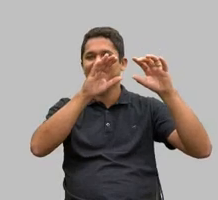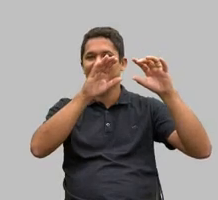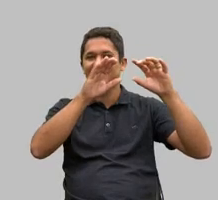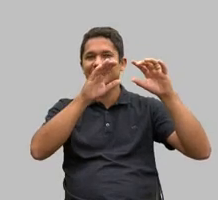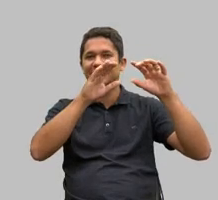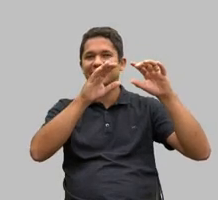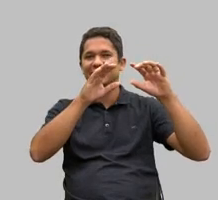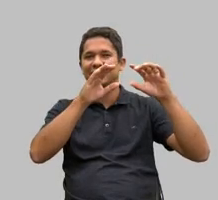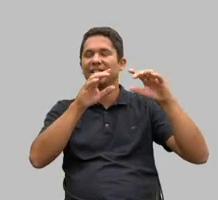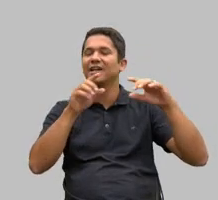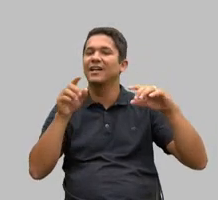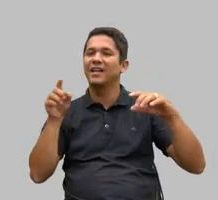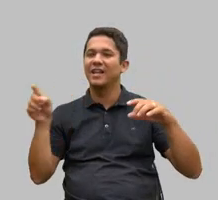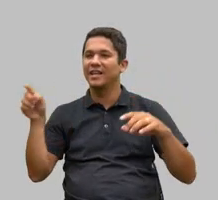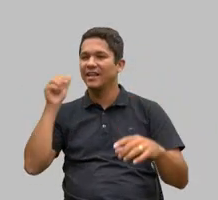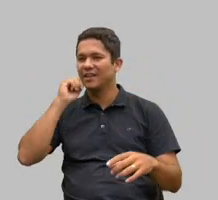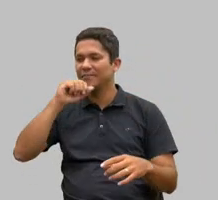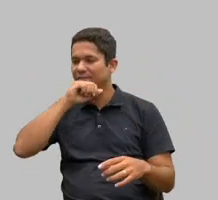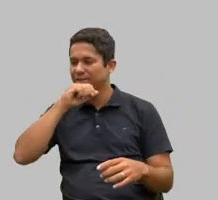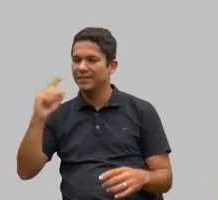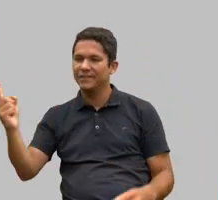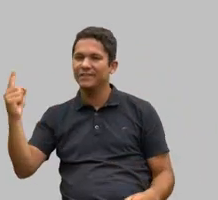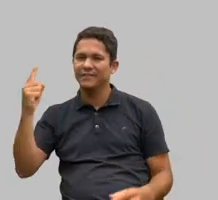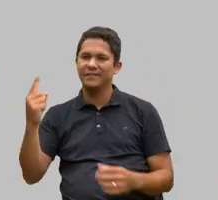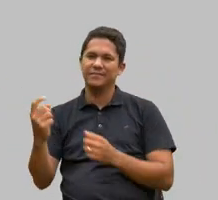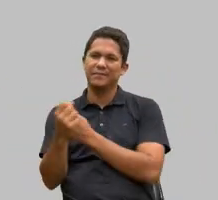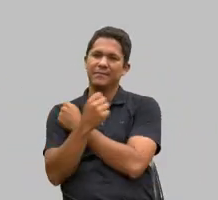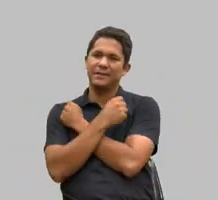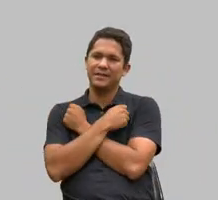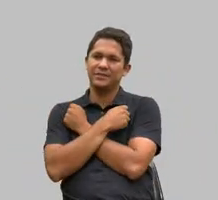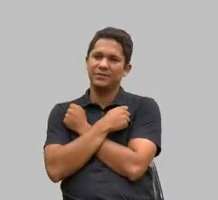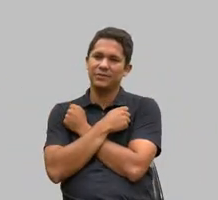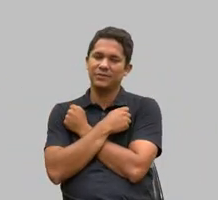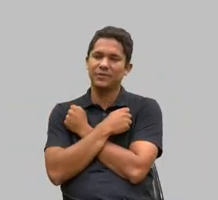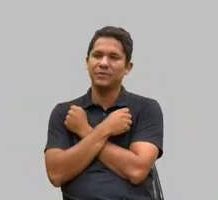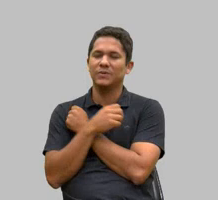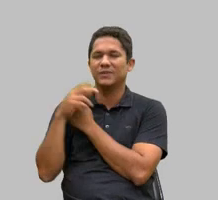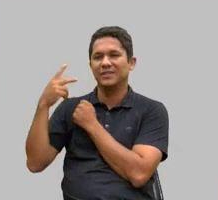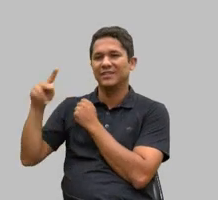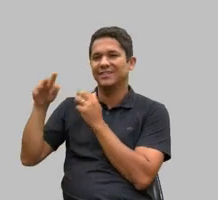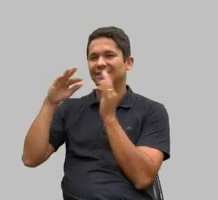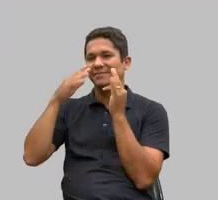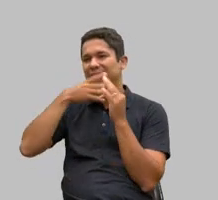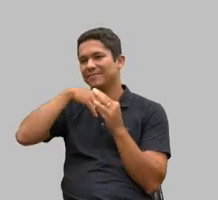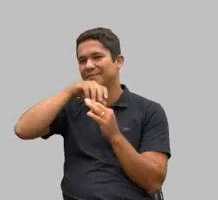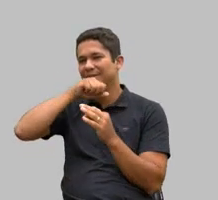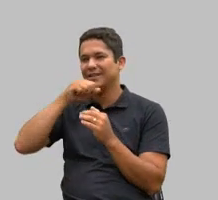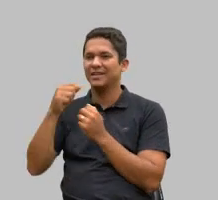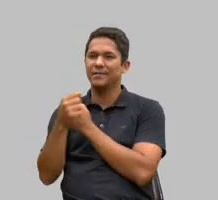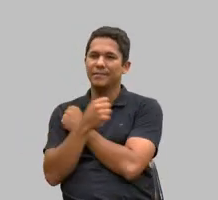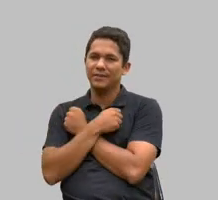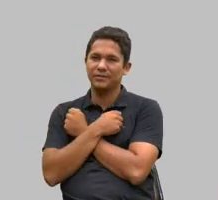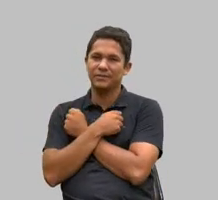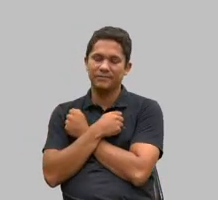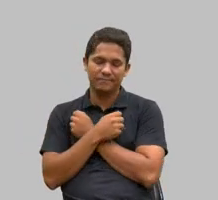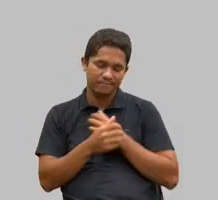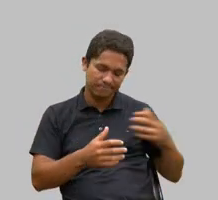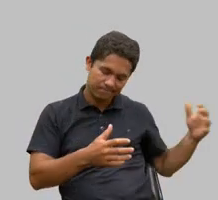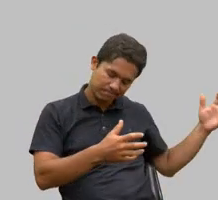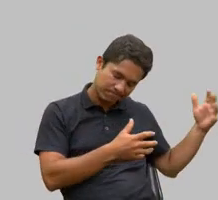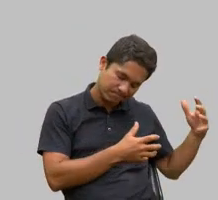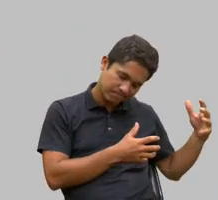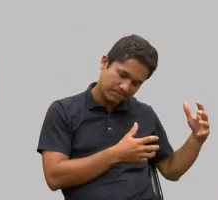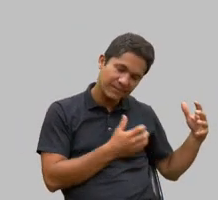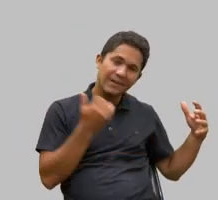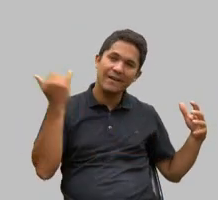aquela mãe me abraçou aquele pai me abraçou nunca escutei isso na